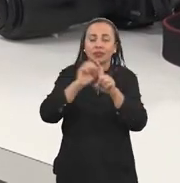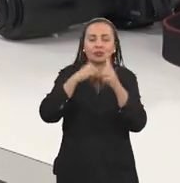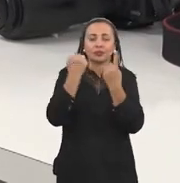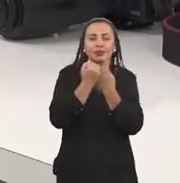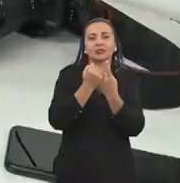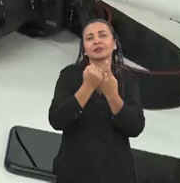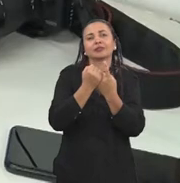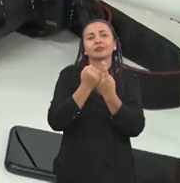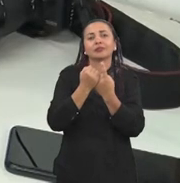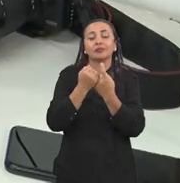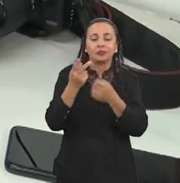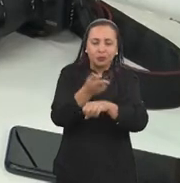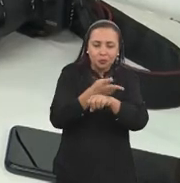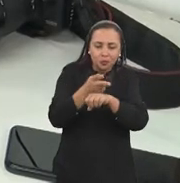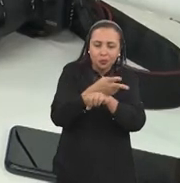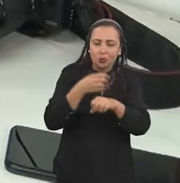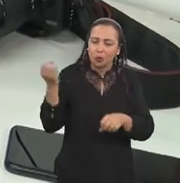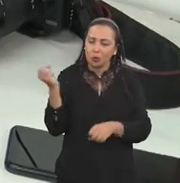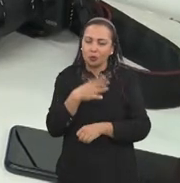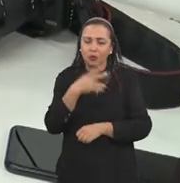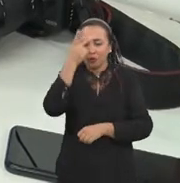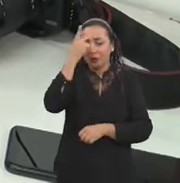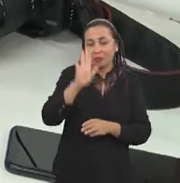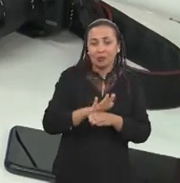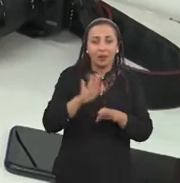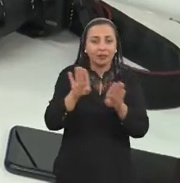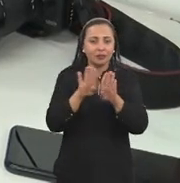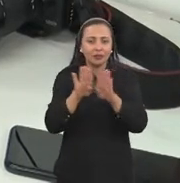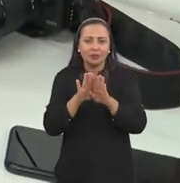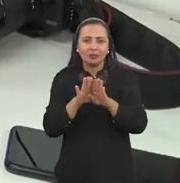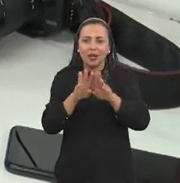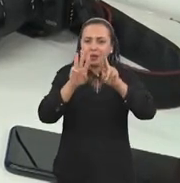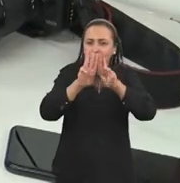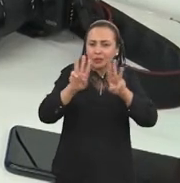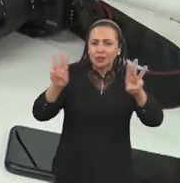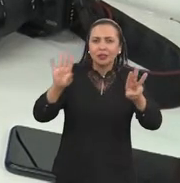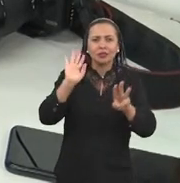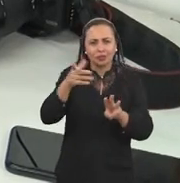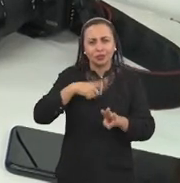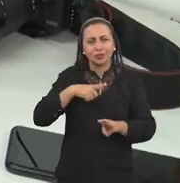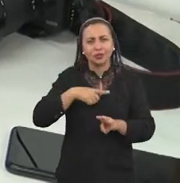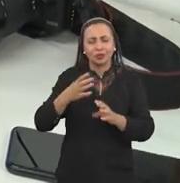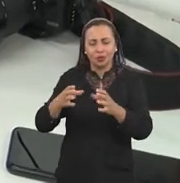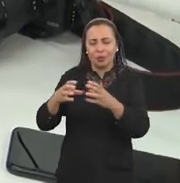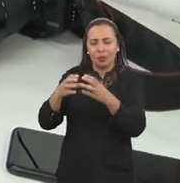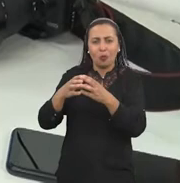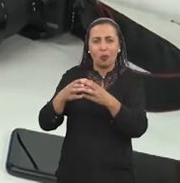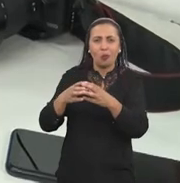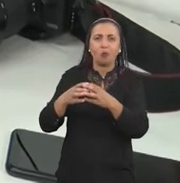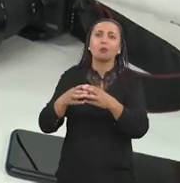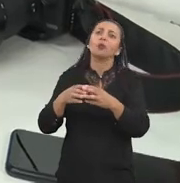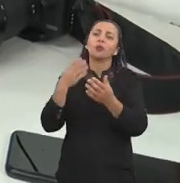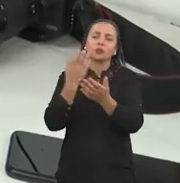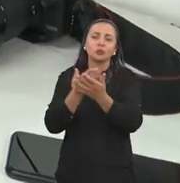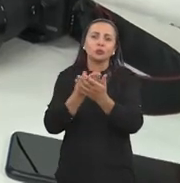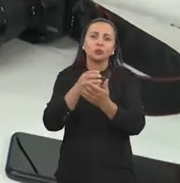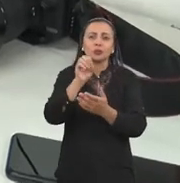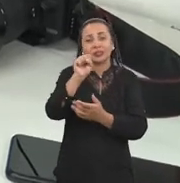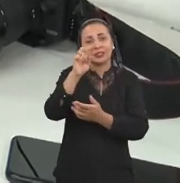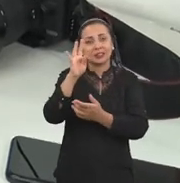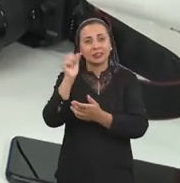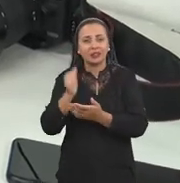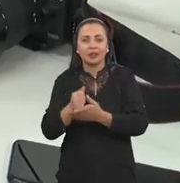forma geral. E aí, buscando novidades para incrementar o site que eu já tinha, que na verdade é o Grupo de Estudos Téria,